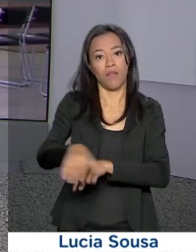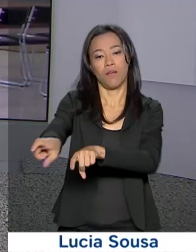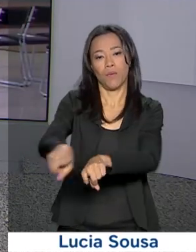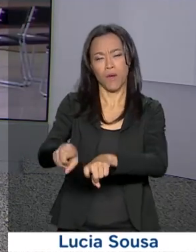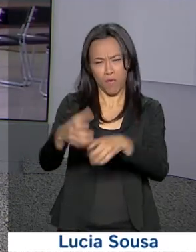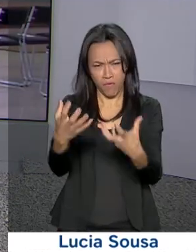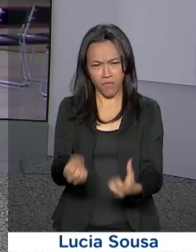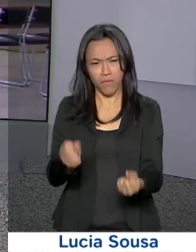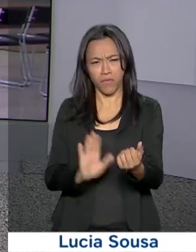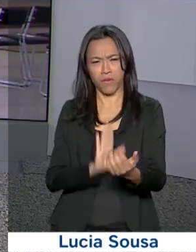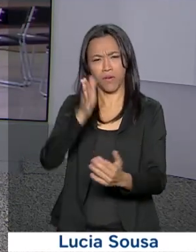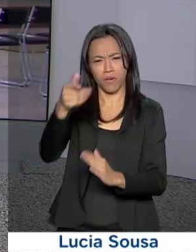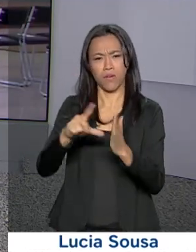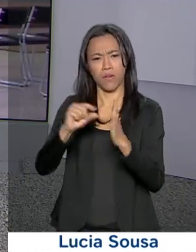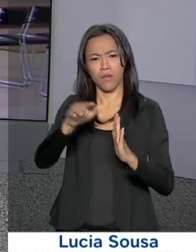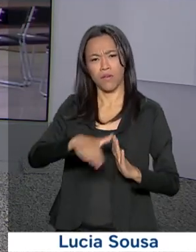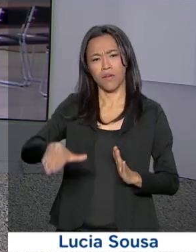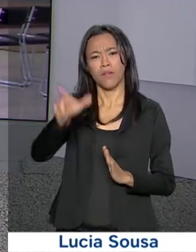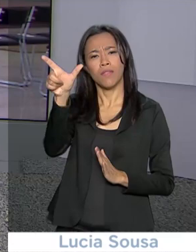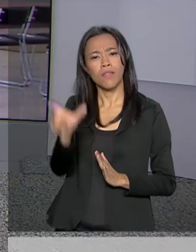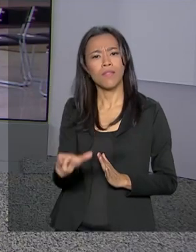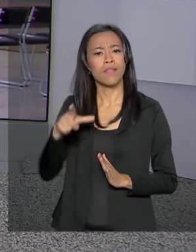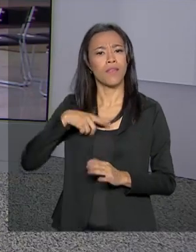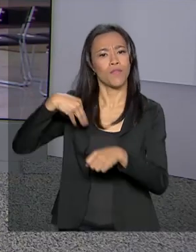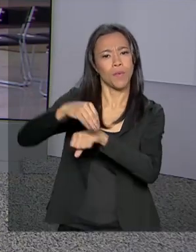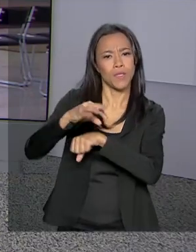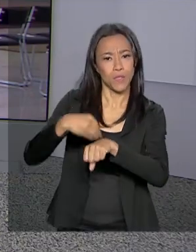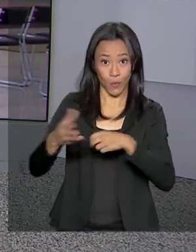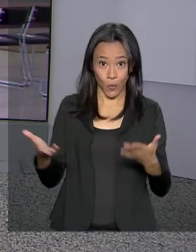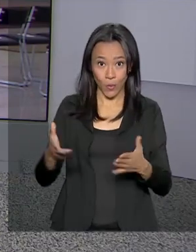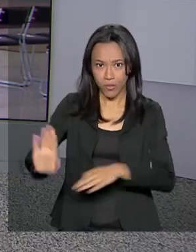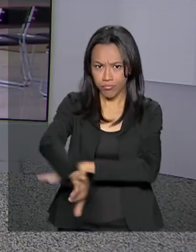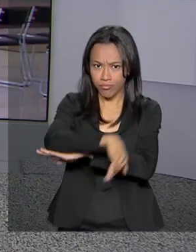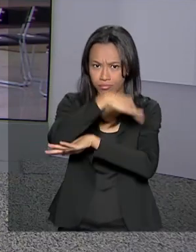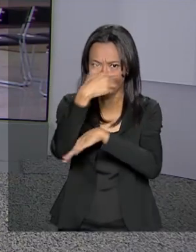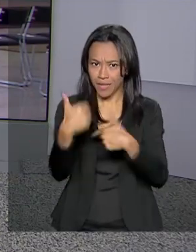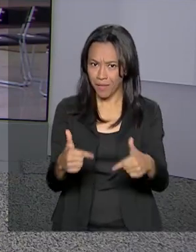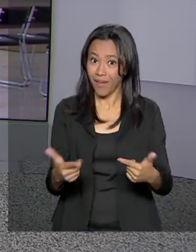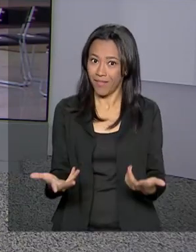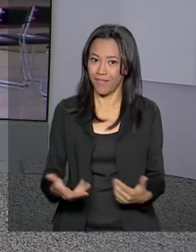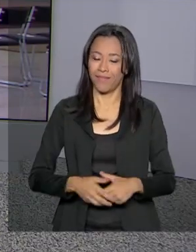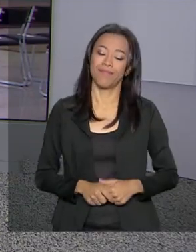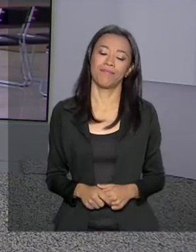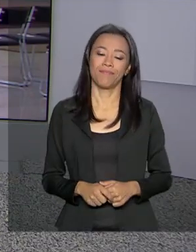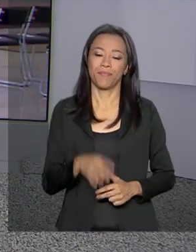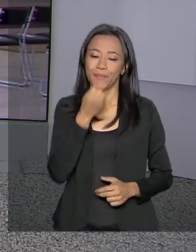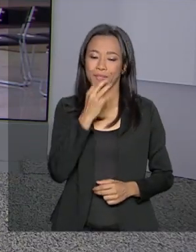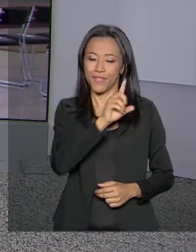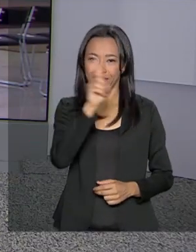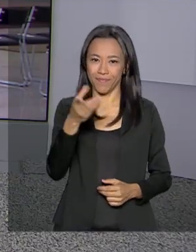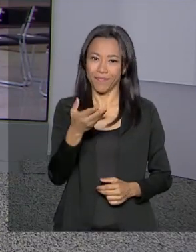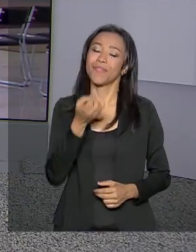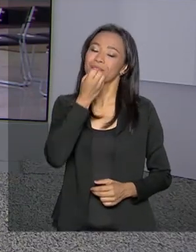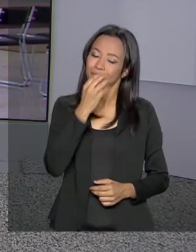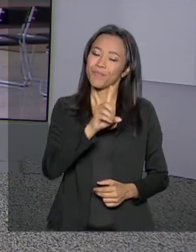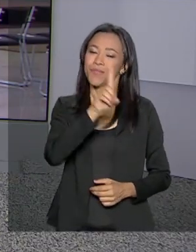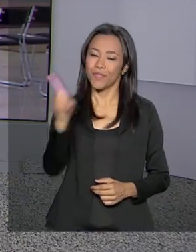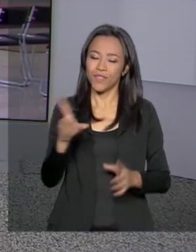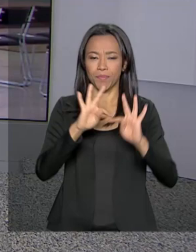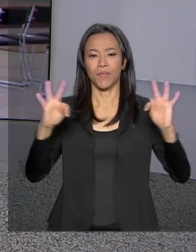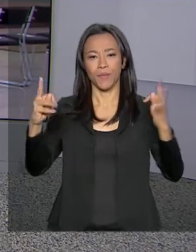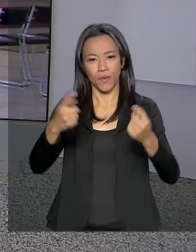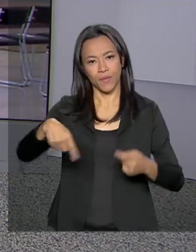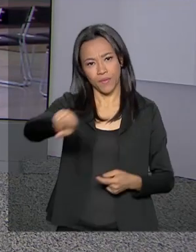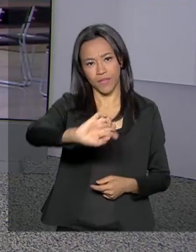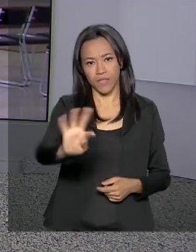repórter Luana Karen, que tem as informações pra gente. Luana, hoje o dia é de agenda cheia, né? Bom dia pra você. É isso mesmo, Carla. Bom dia. Bom dia